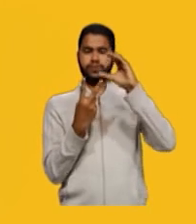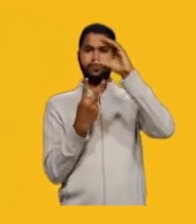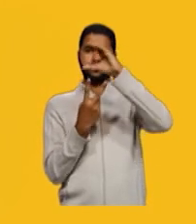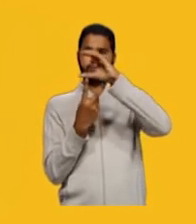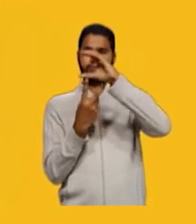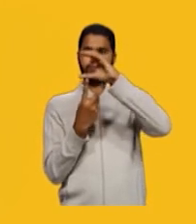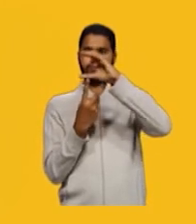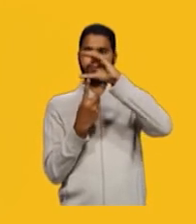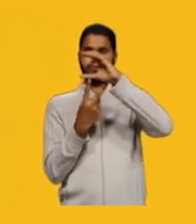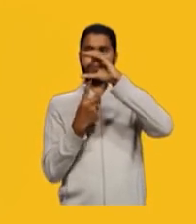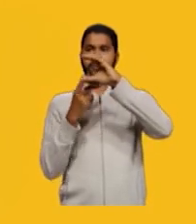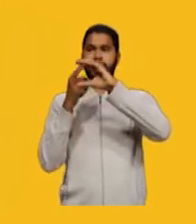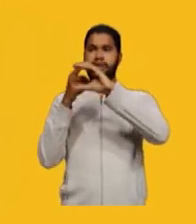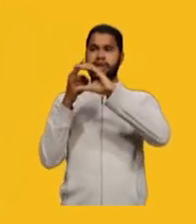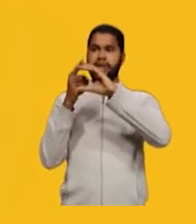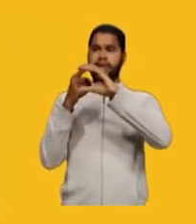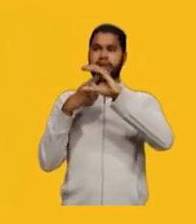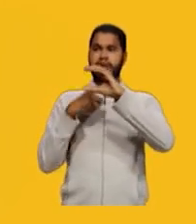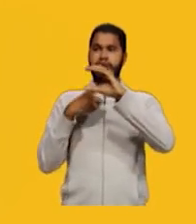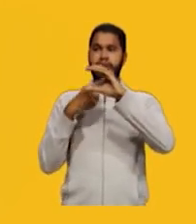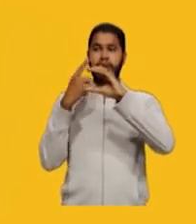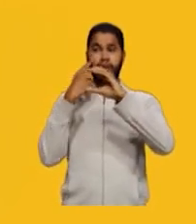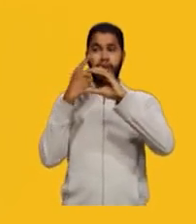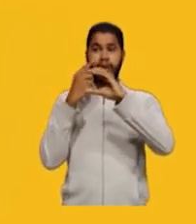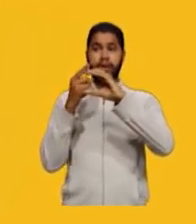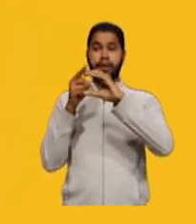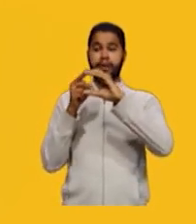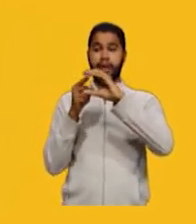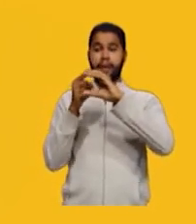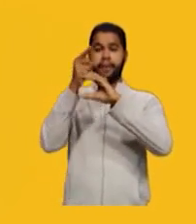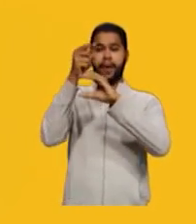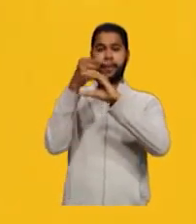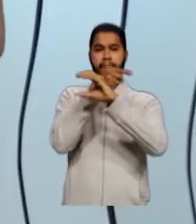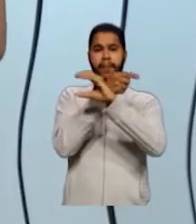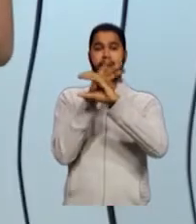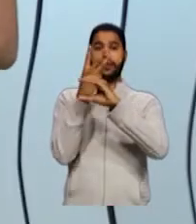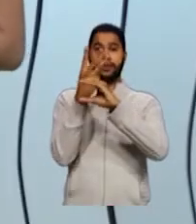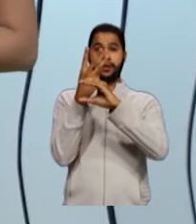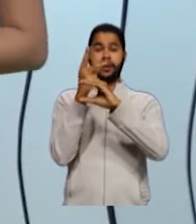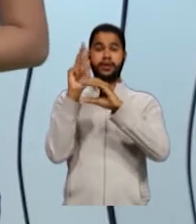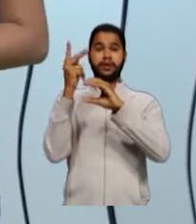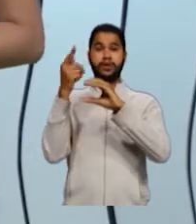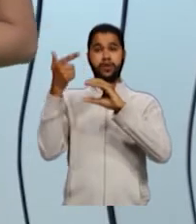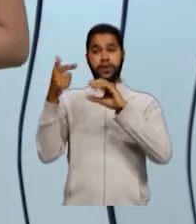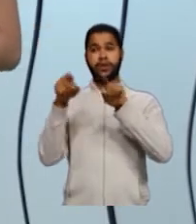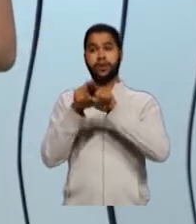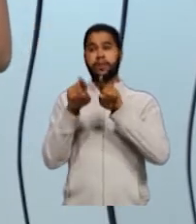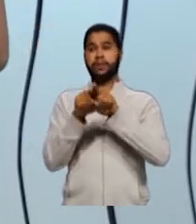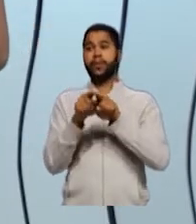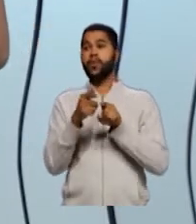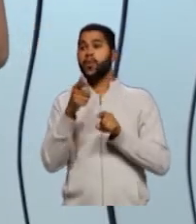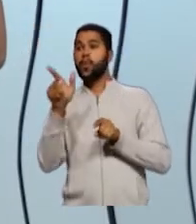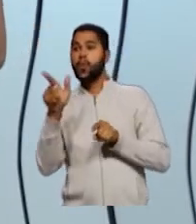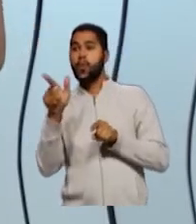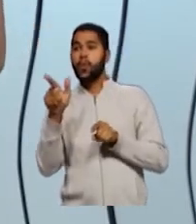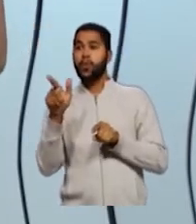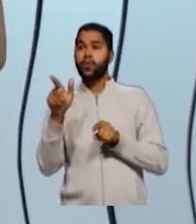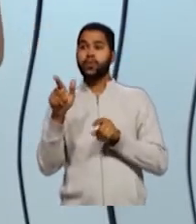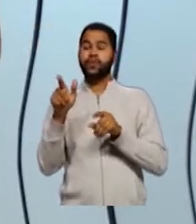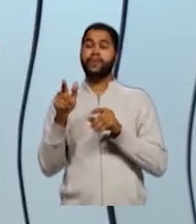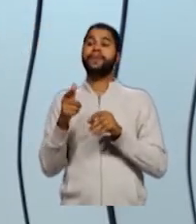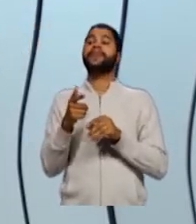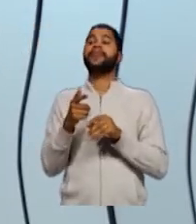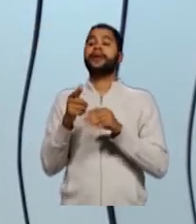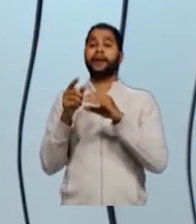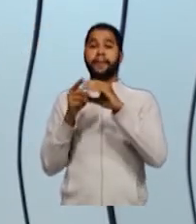três hidrogênios e está ligado a outro carbono. E tenho o outro carbono, ligado a